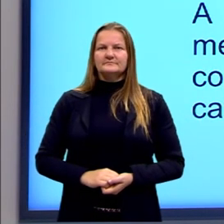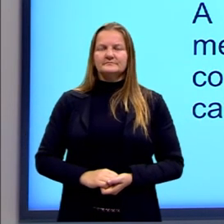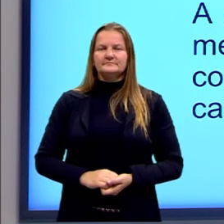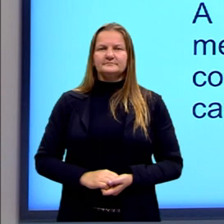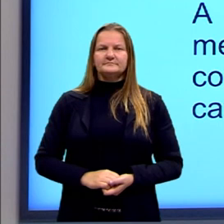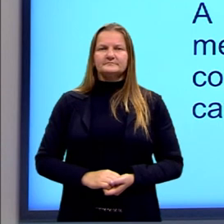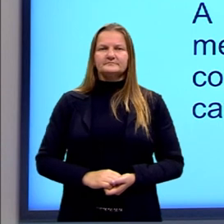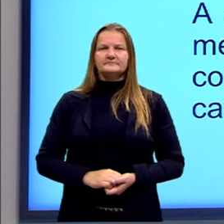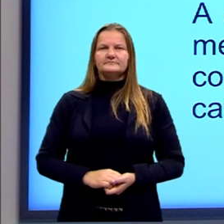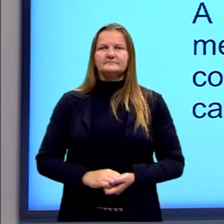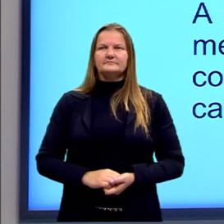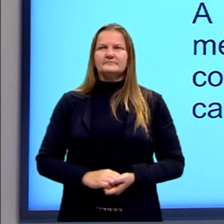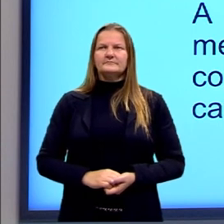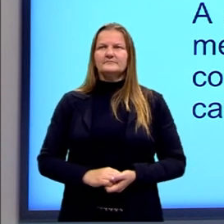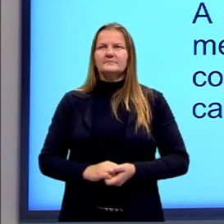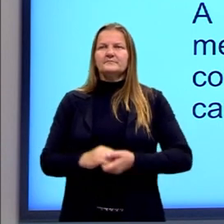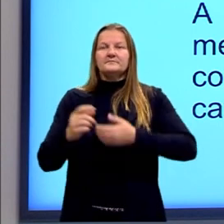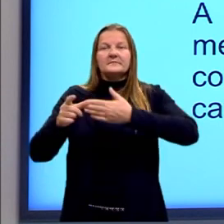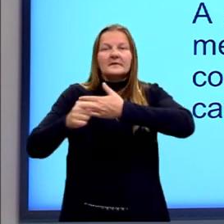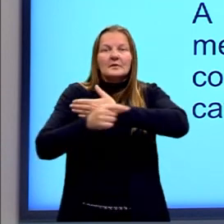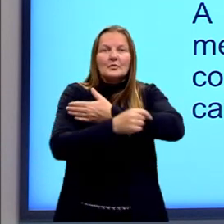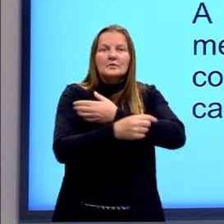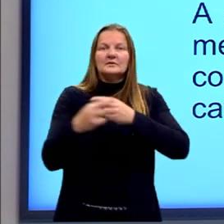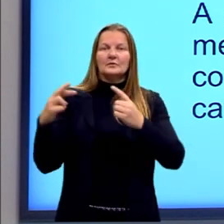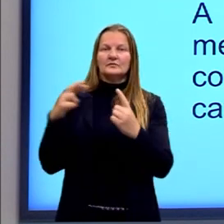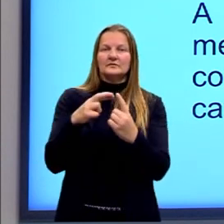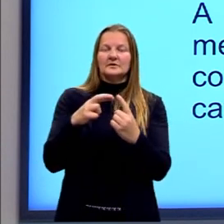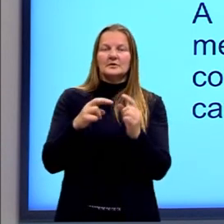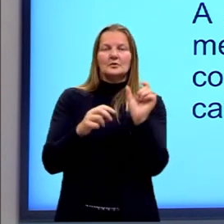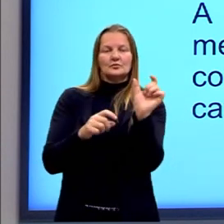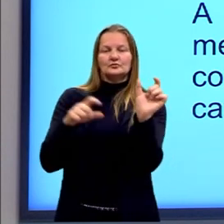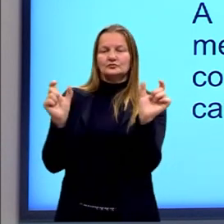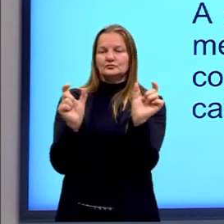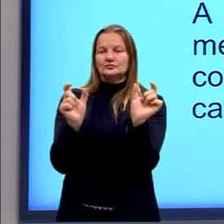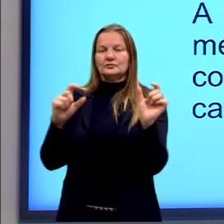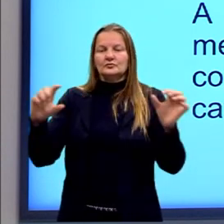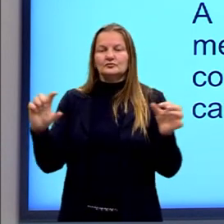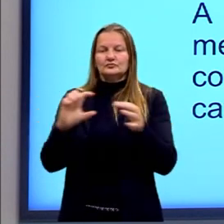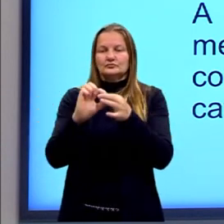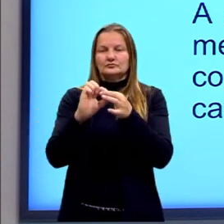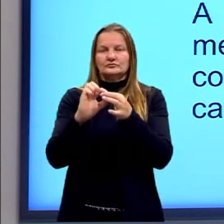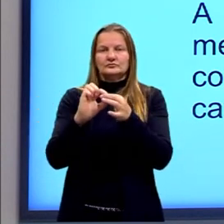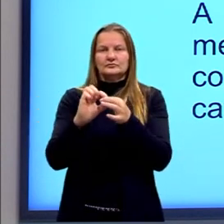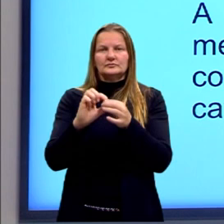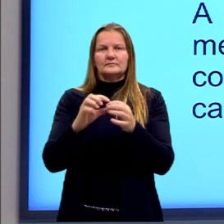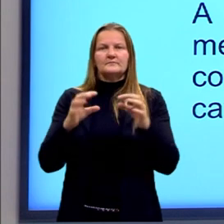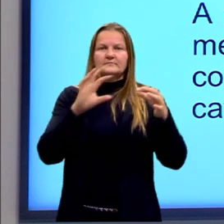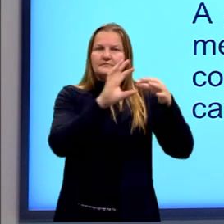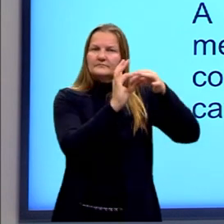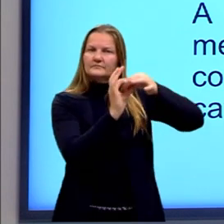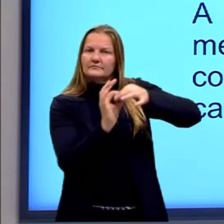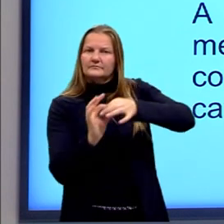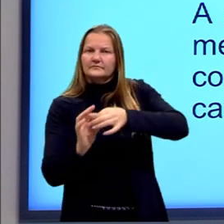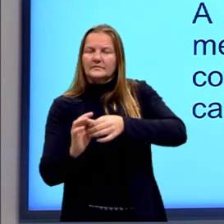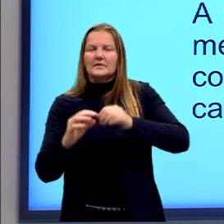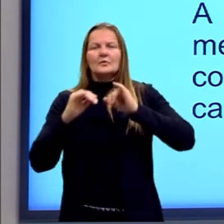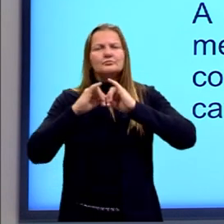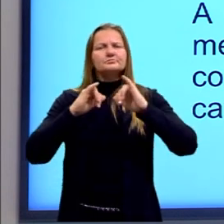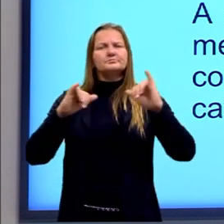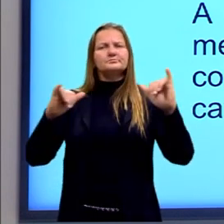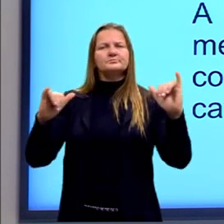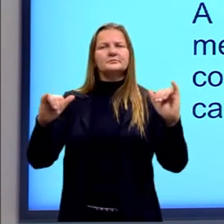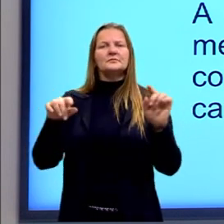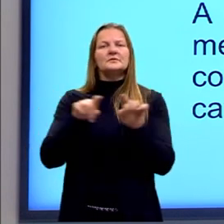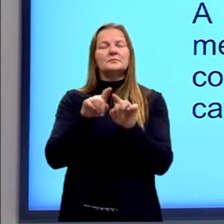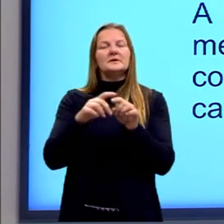Na coesão referencial, os termos conectivos e coesivos anunciam ou